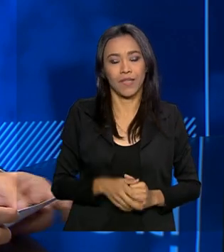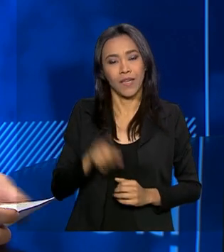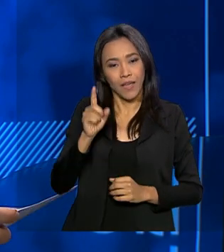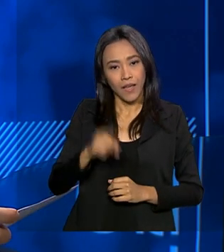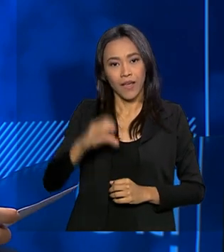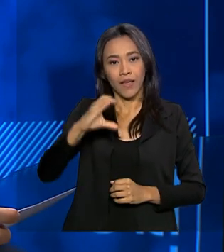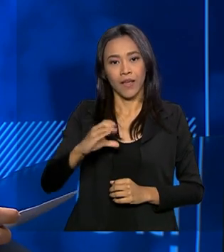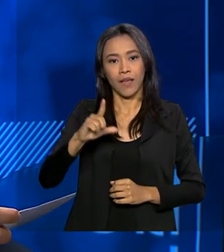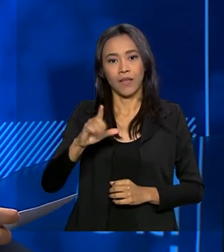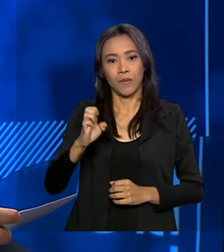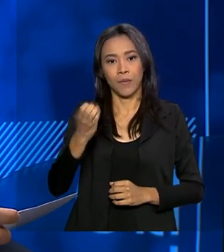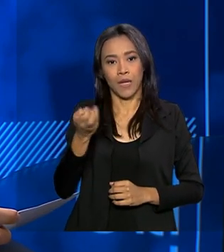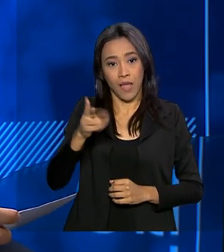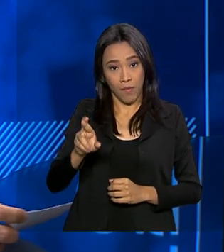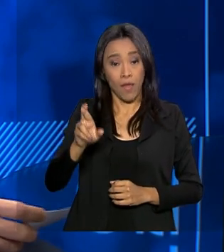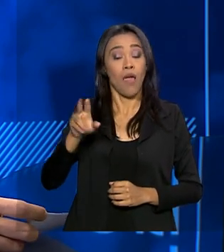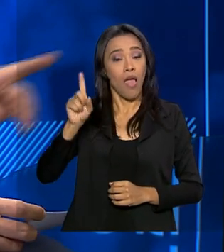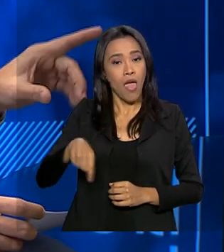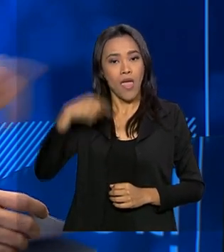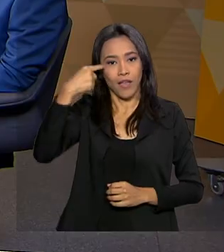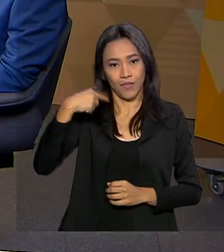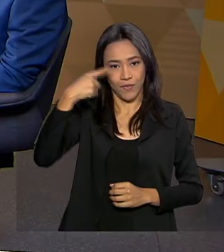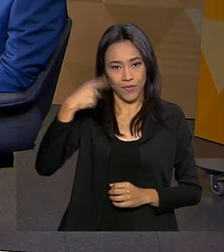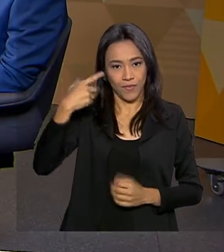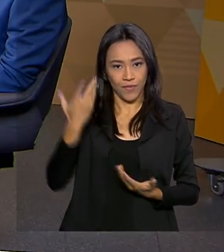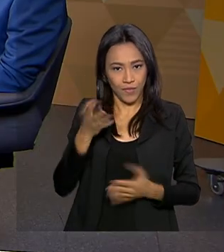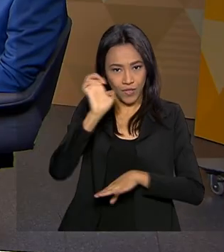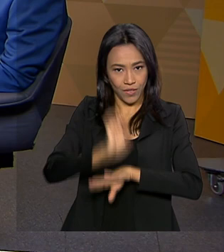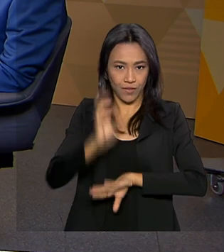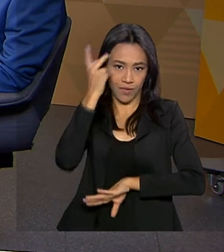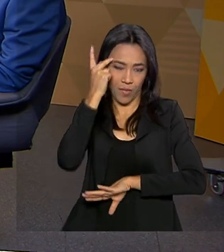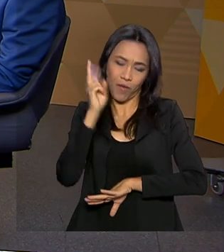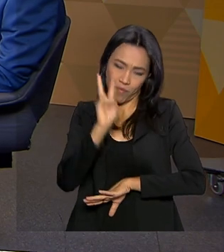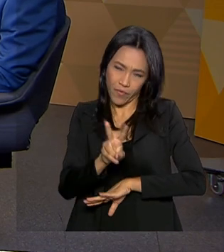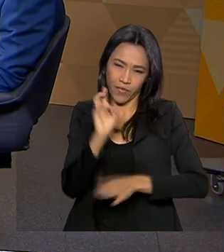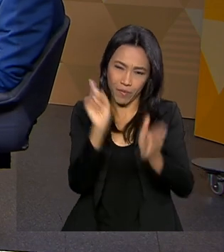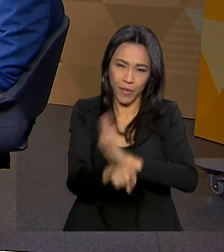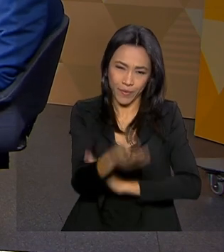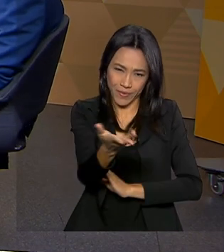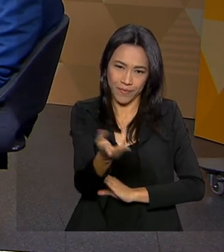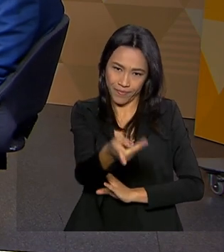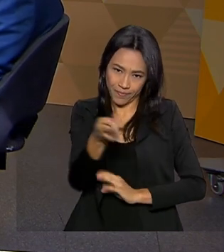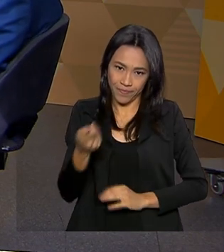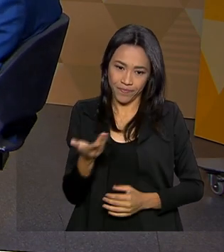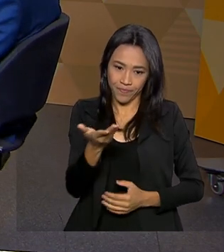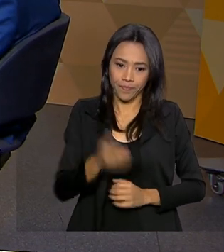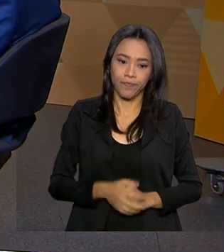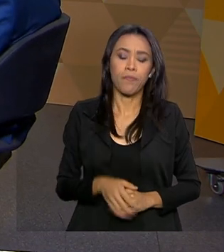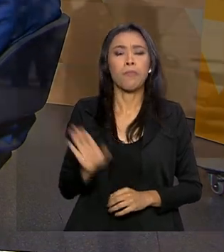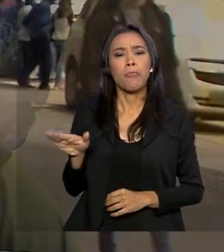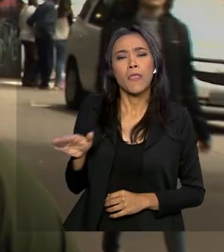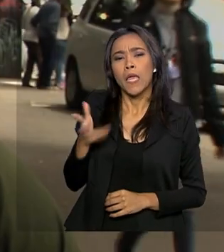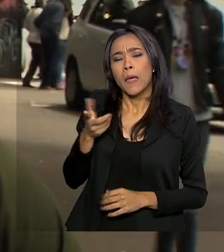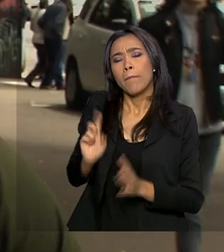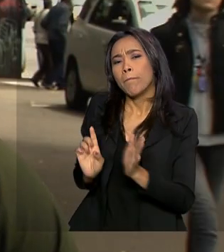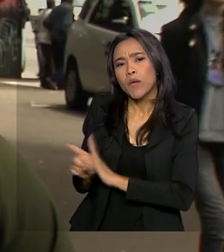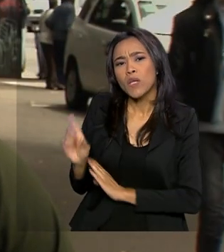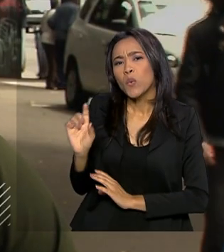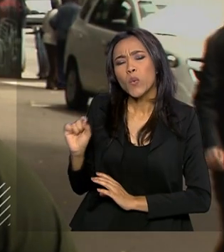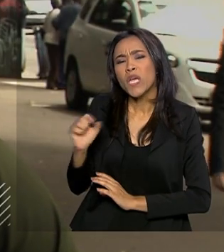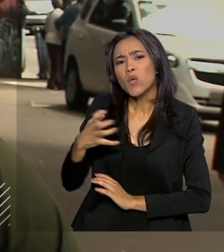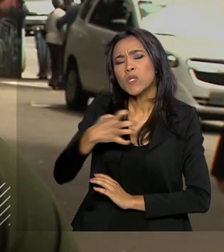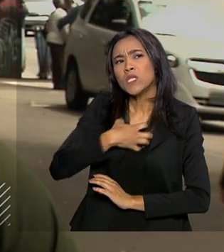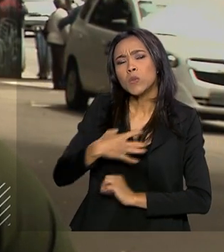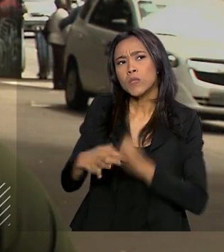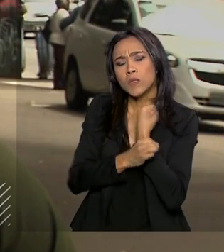Kleber Olímpio, advogado lá de São Paulo. Vamos ver a pergunta que ele vai trazer para o senhor. Gostaria de perguntar então para o secretário, que